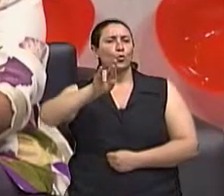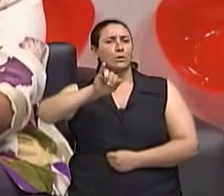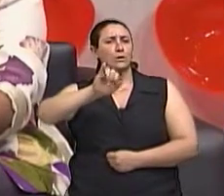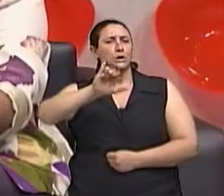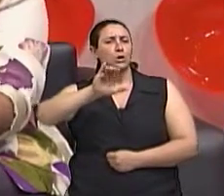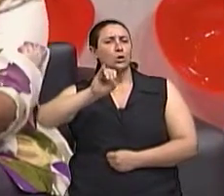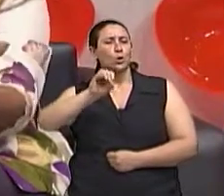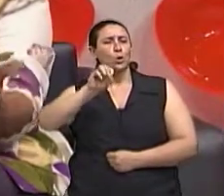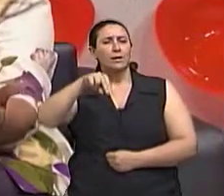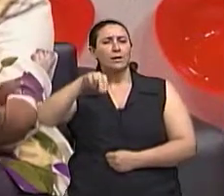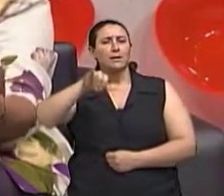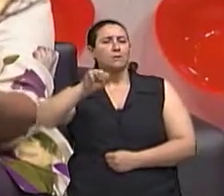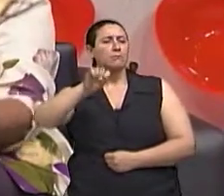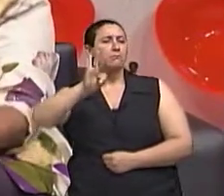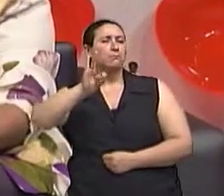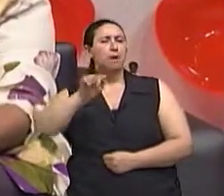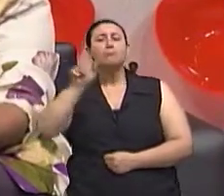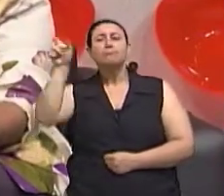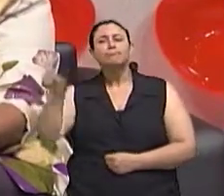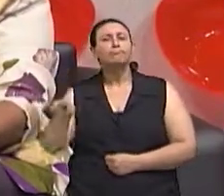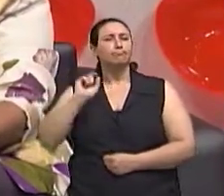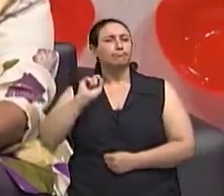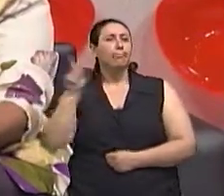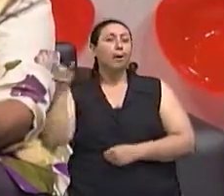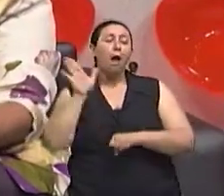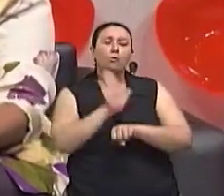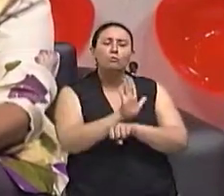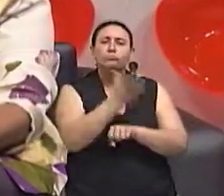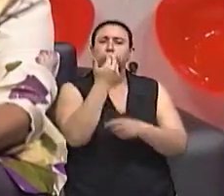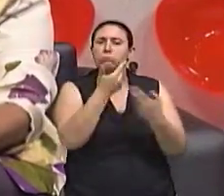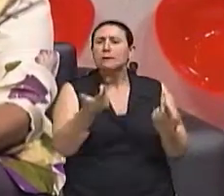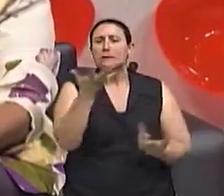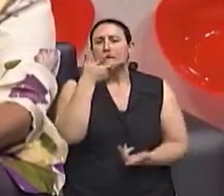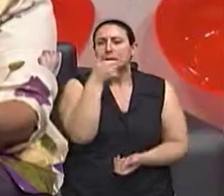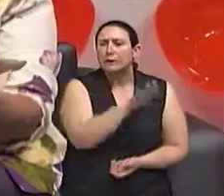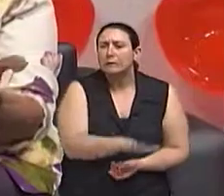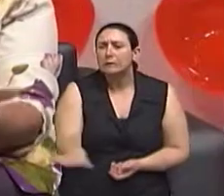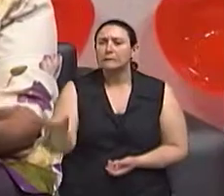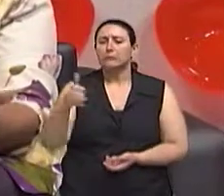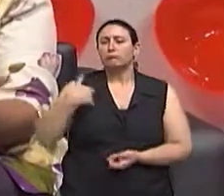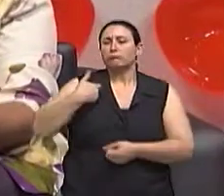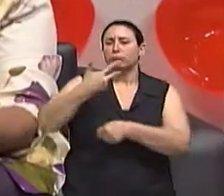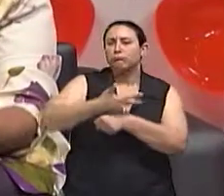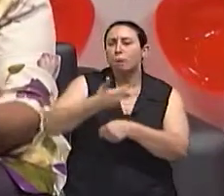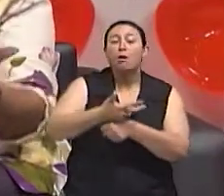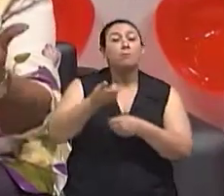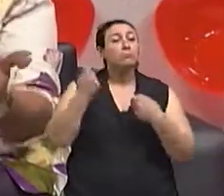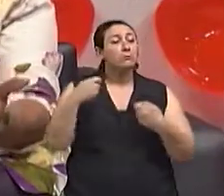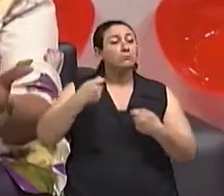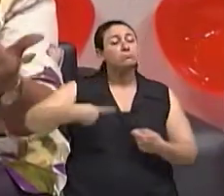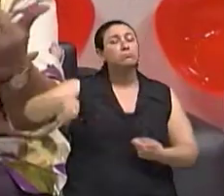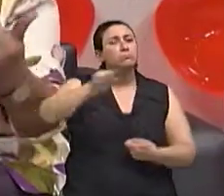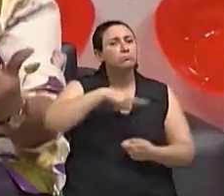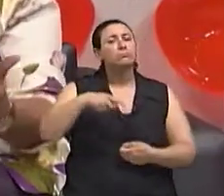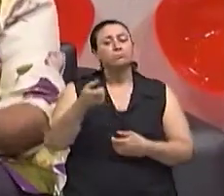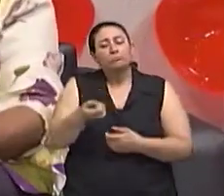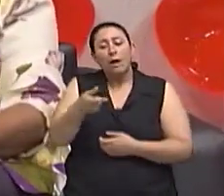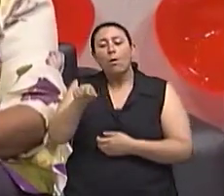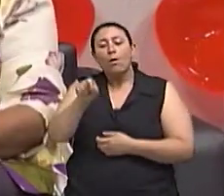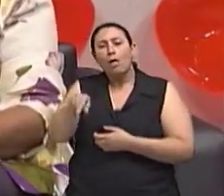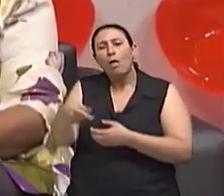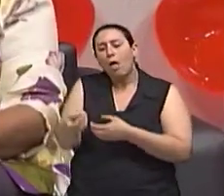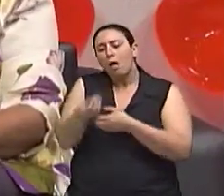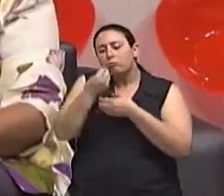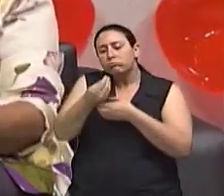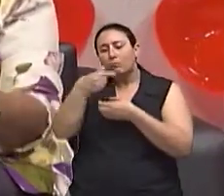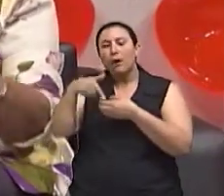alimentares. E que idosos, crianças, adultos com algumas enfermidades, também se beneficiam com a suplementação